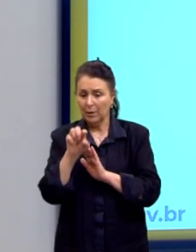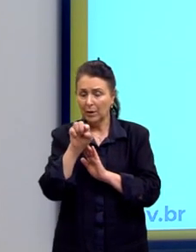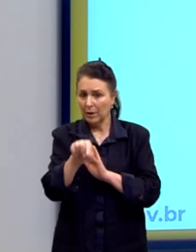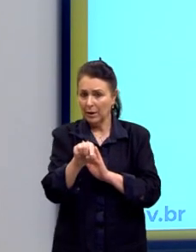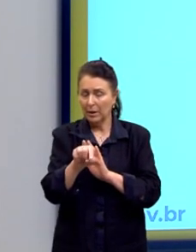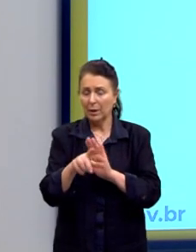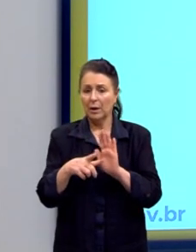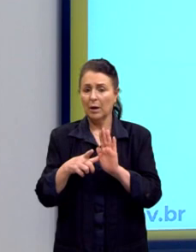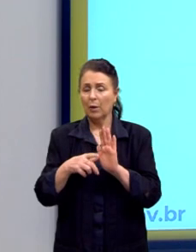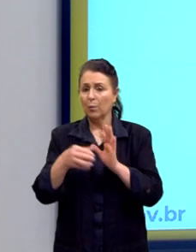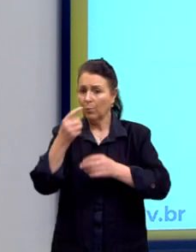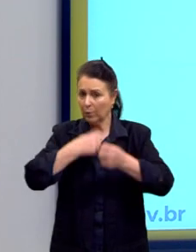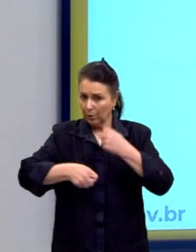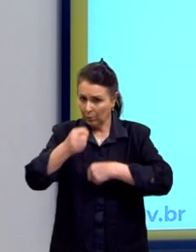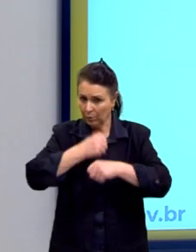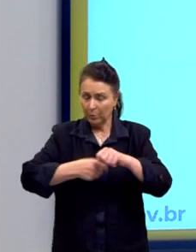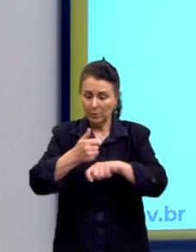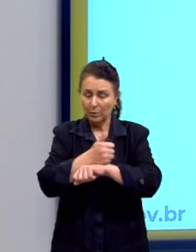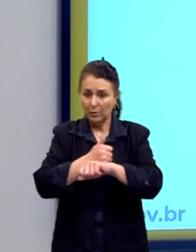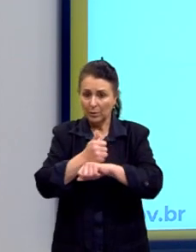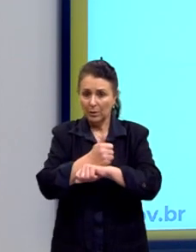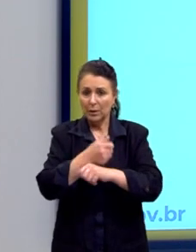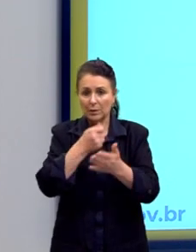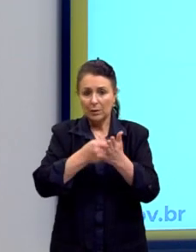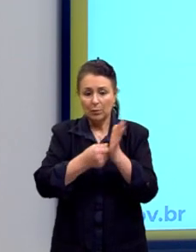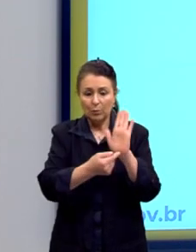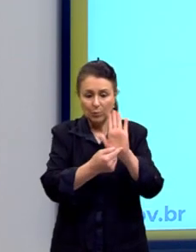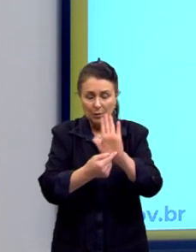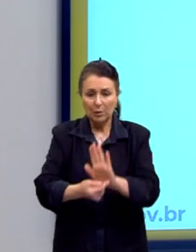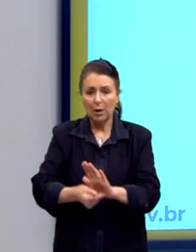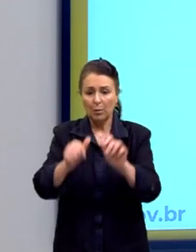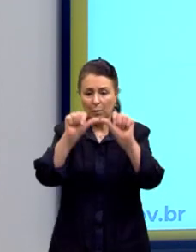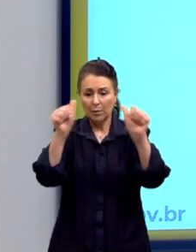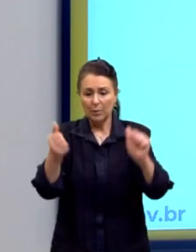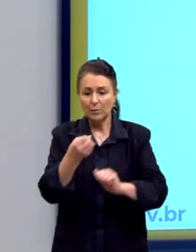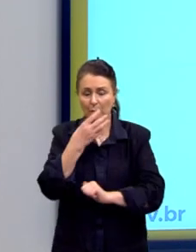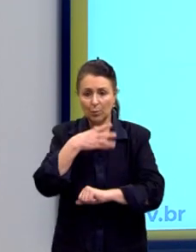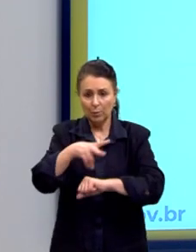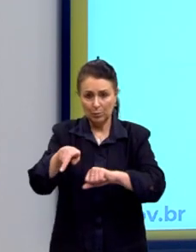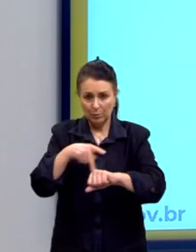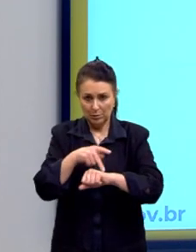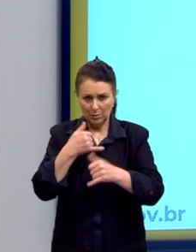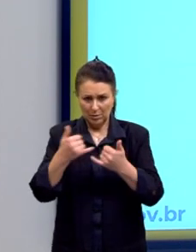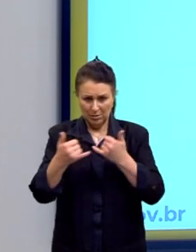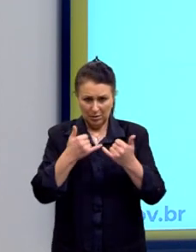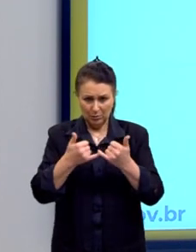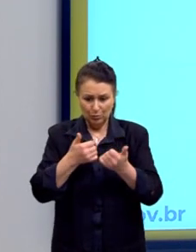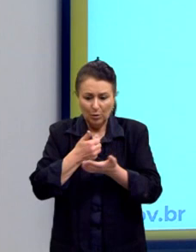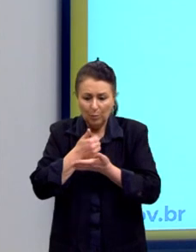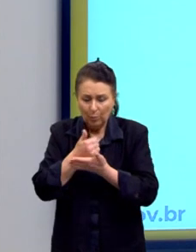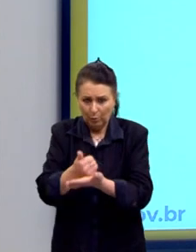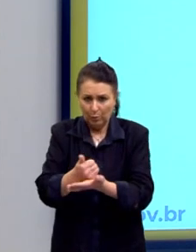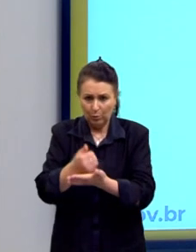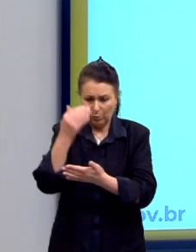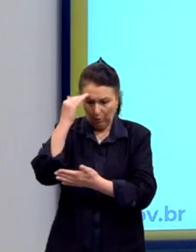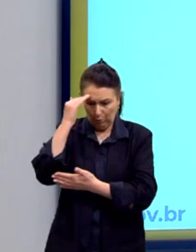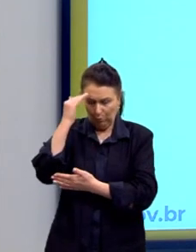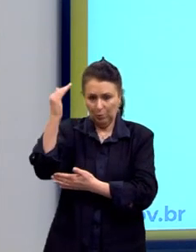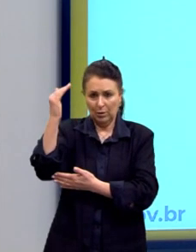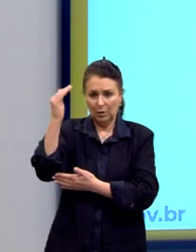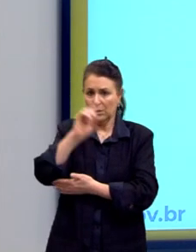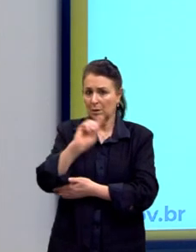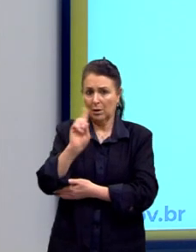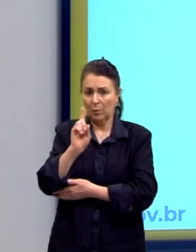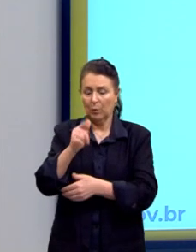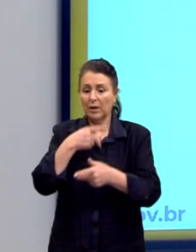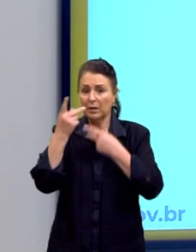tentando mostrar uma boa imagem do país. É um exemplo de apoio à autoridade? Não, porque ele está falando da economia.